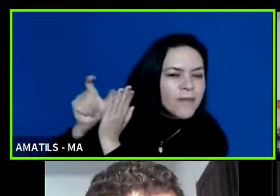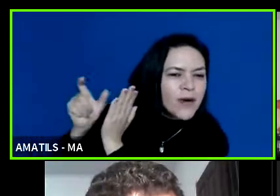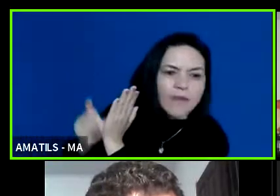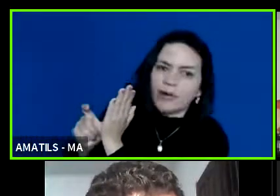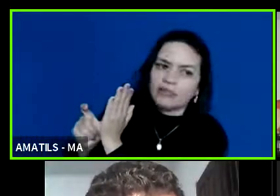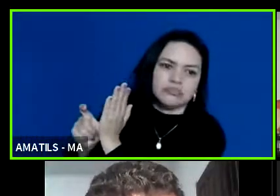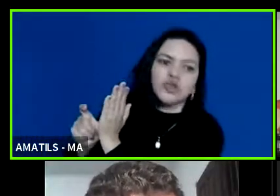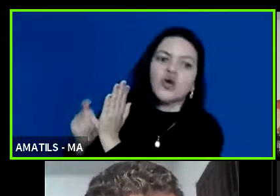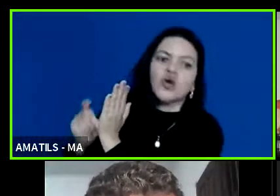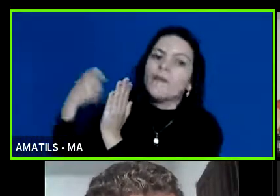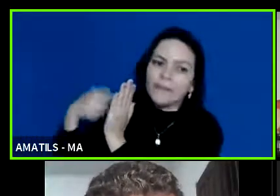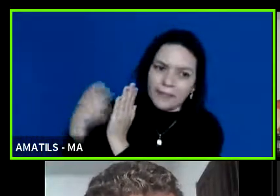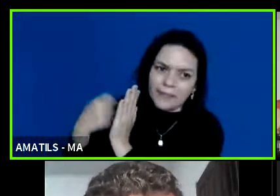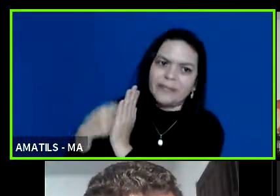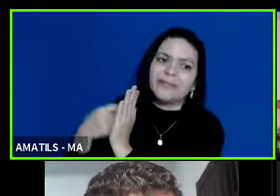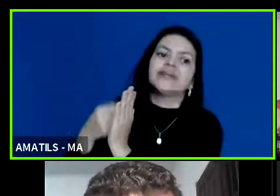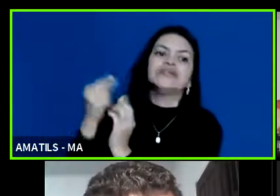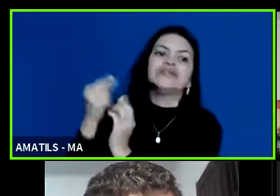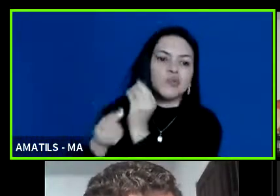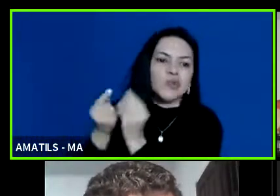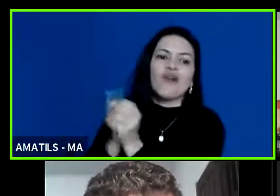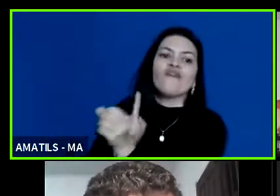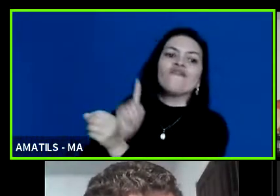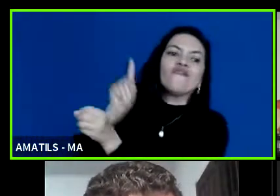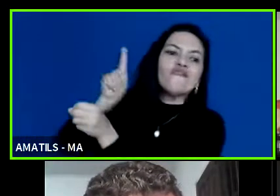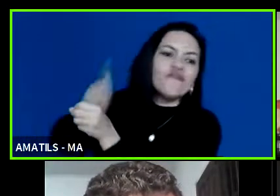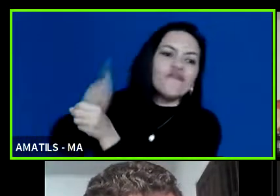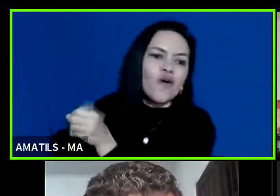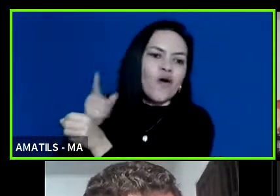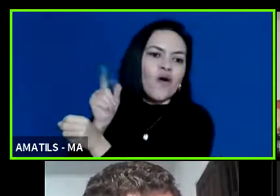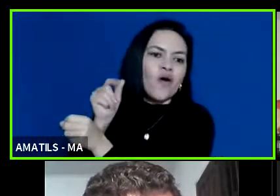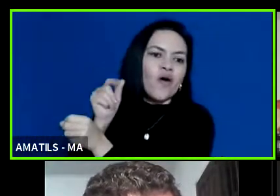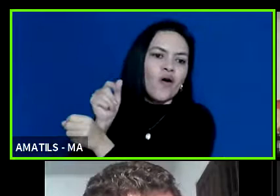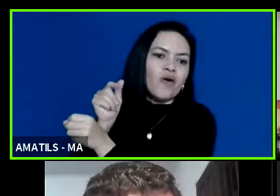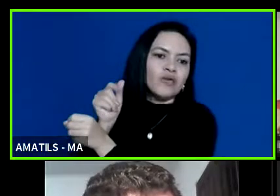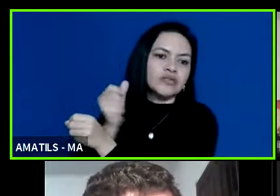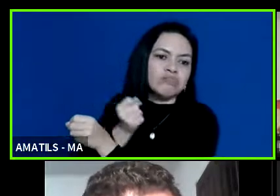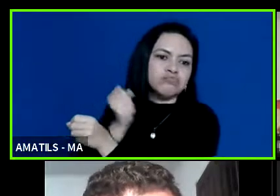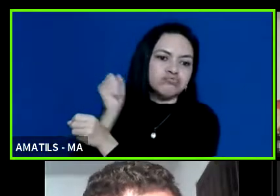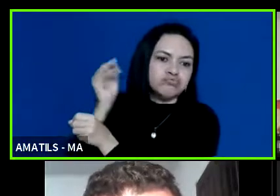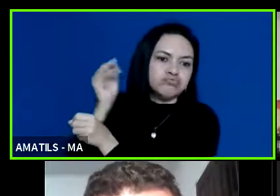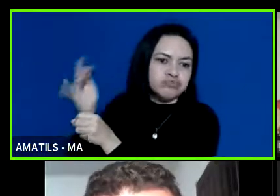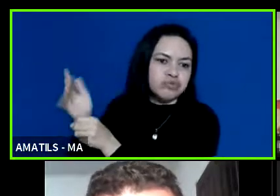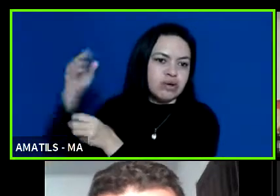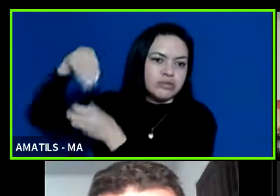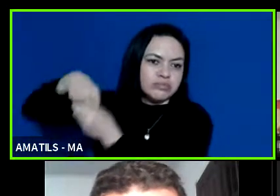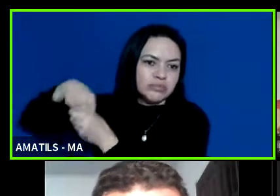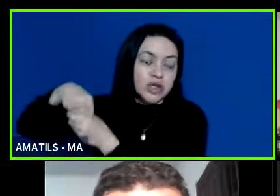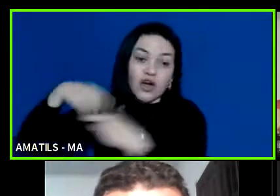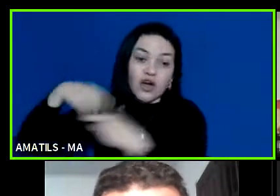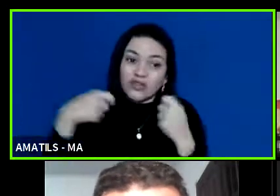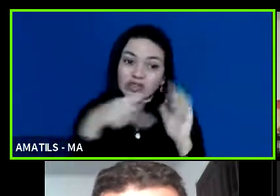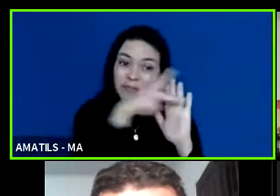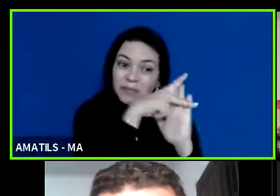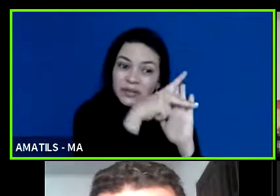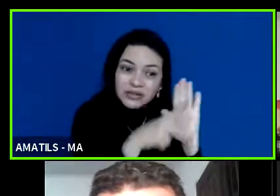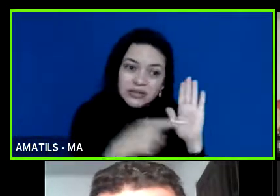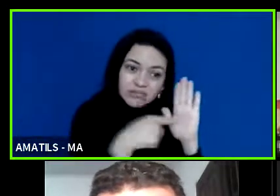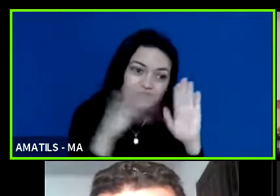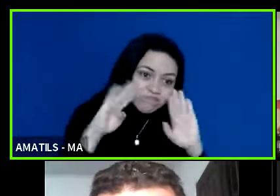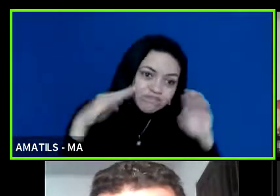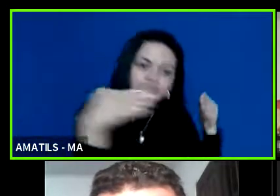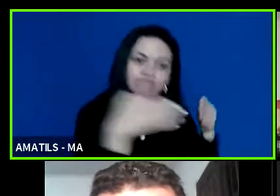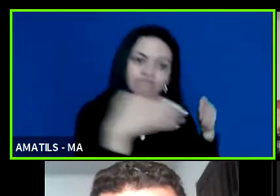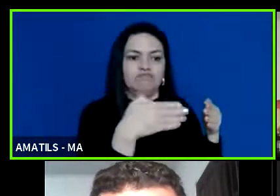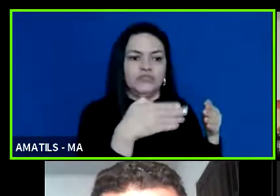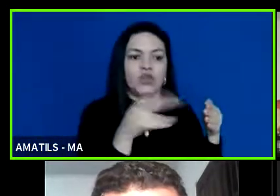aos cofres públicos esses valores então você tem que se prender aquilo que foi aprovado para execução o que